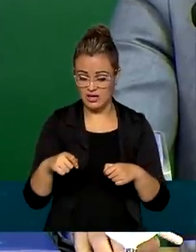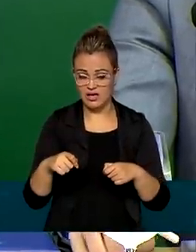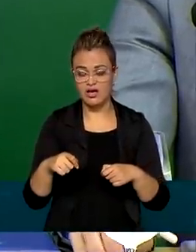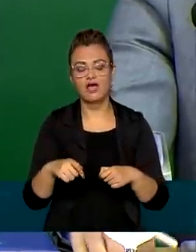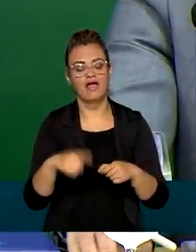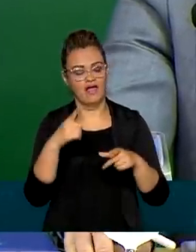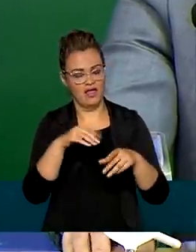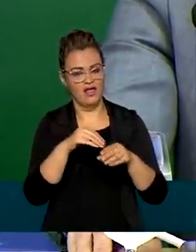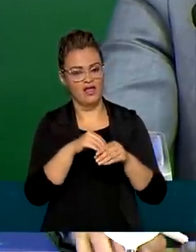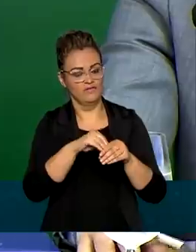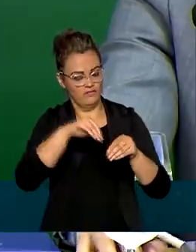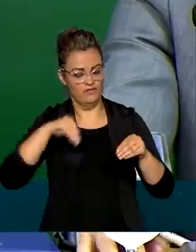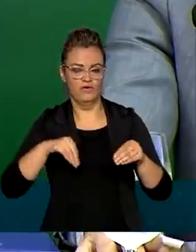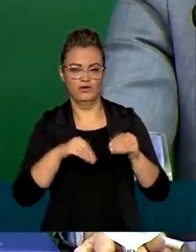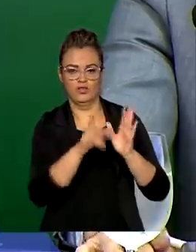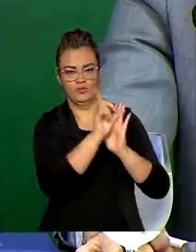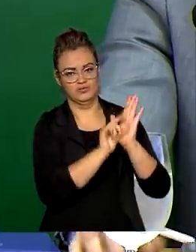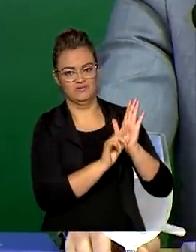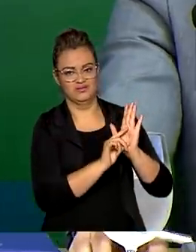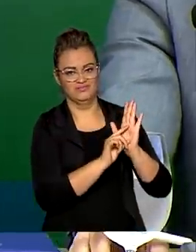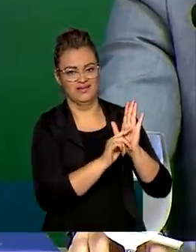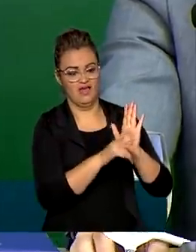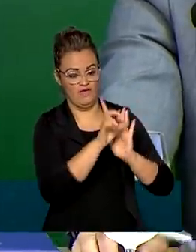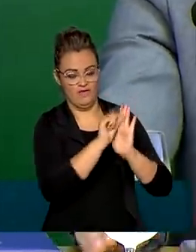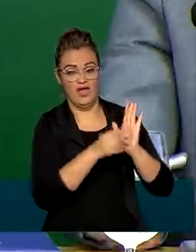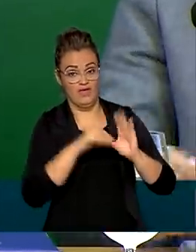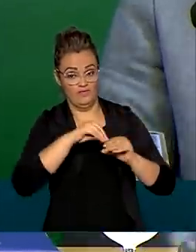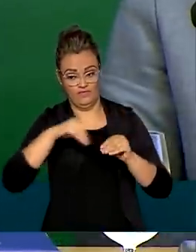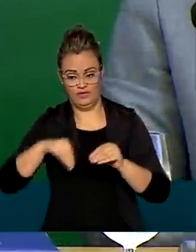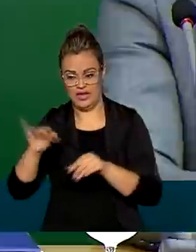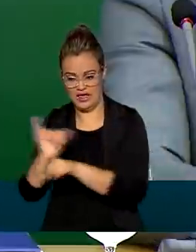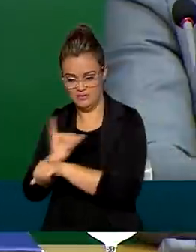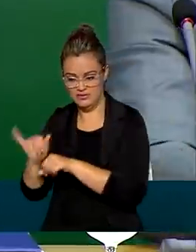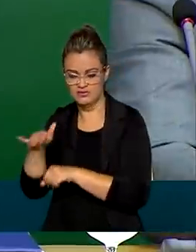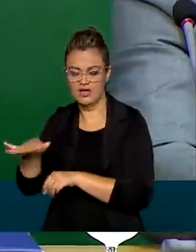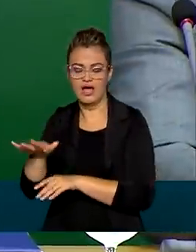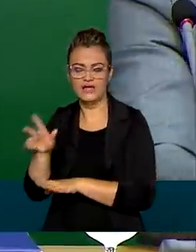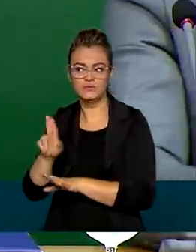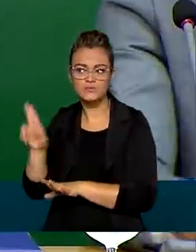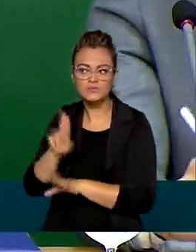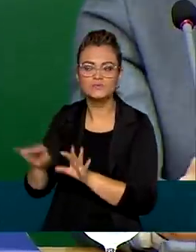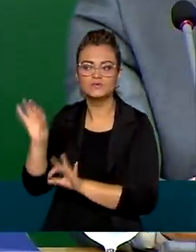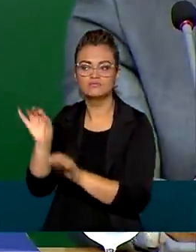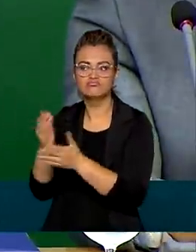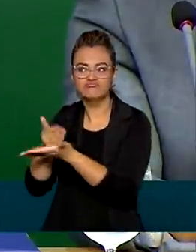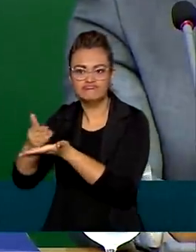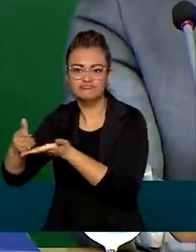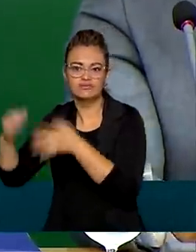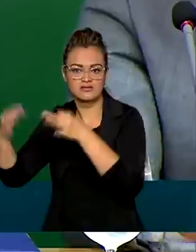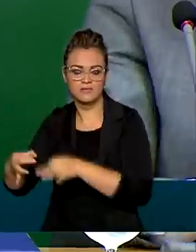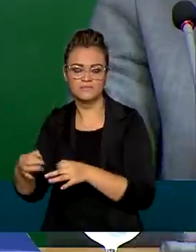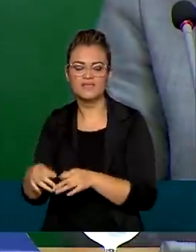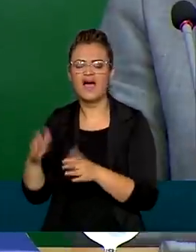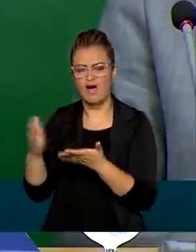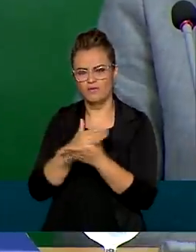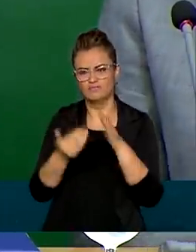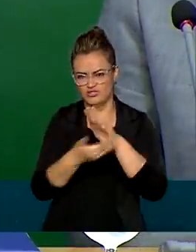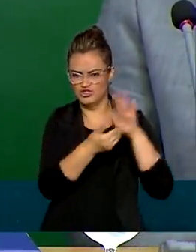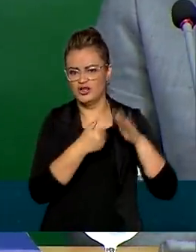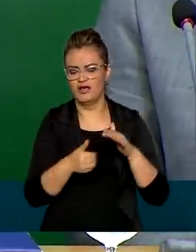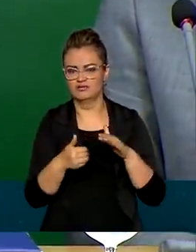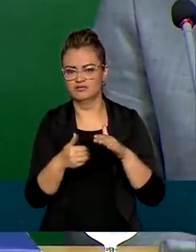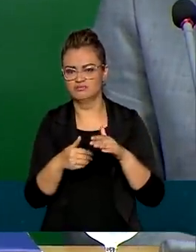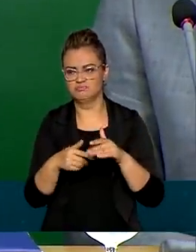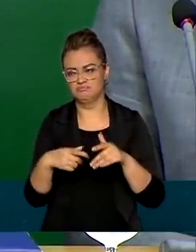ou excepcionalizados na meta fiscal. Isso nos permite uma margem maior de manobra. Ainda que tenha havido algum corte, algum veto na saúde,